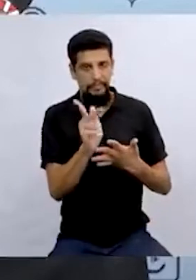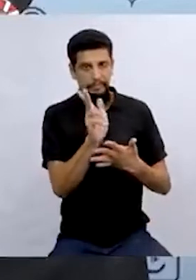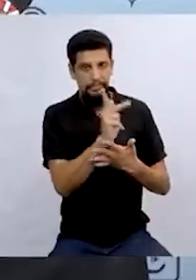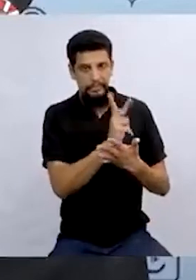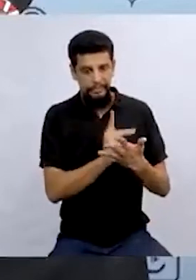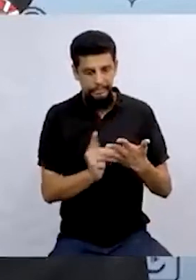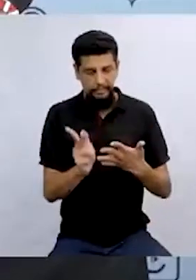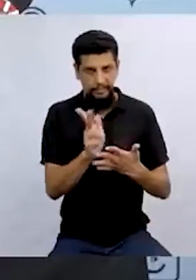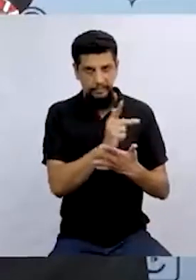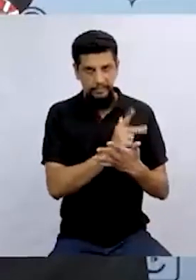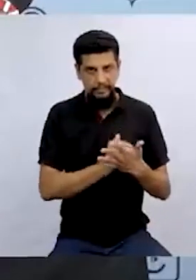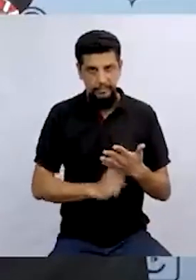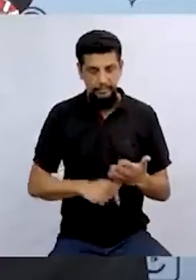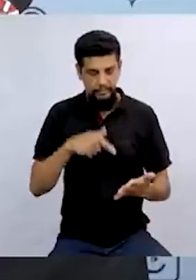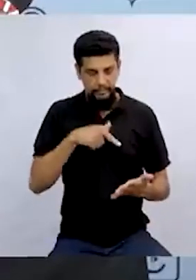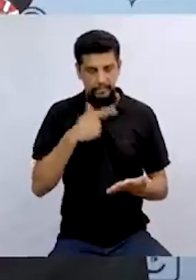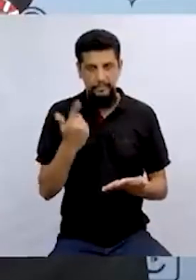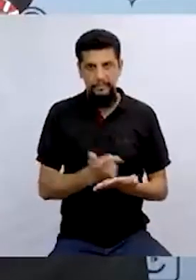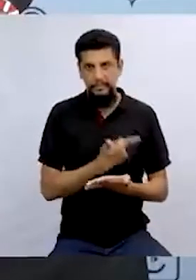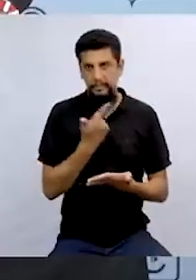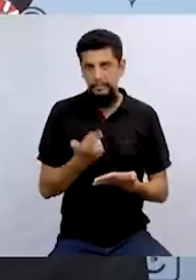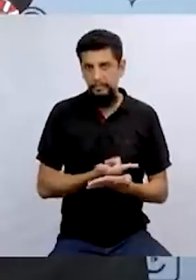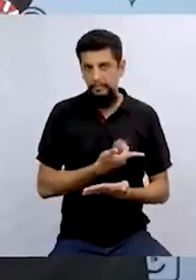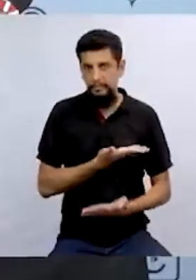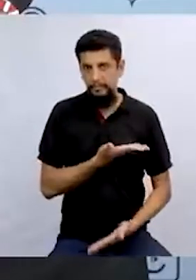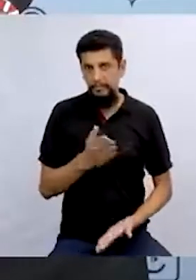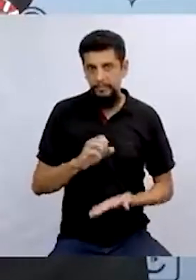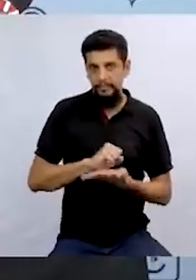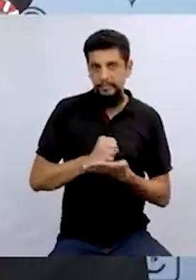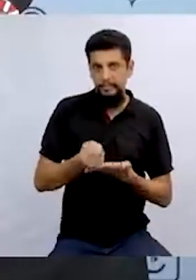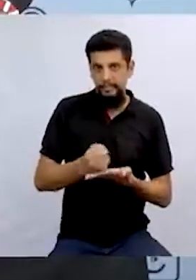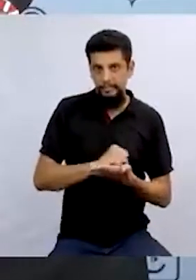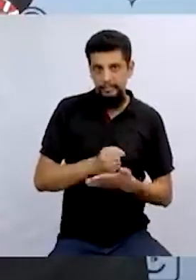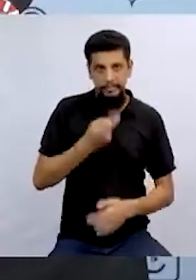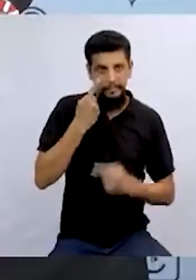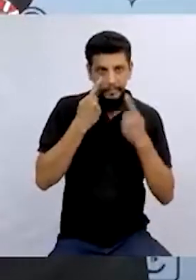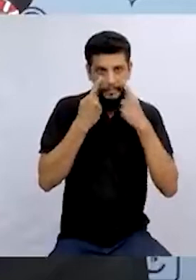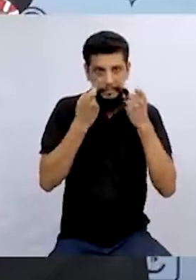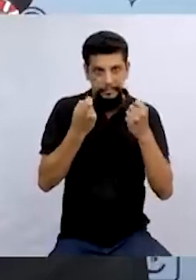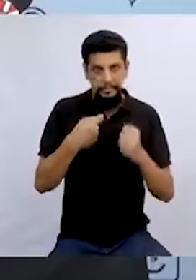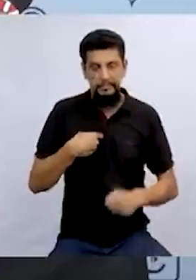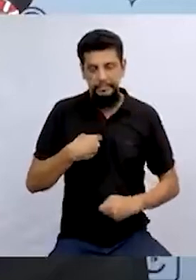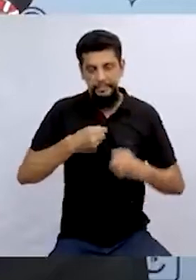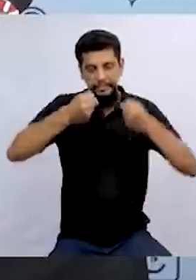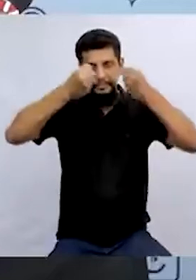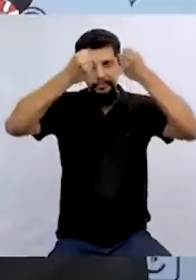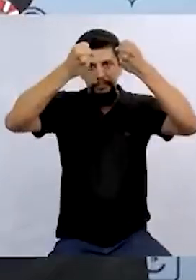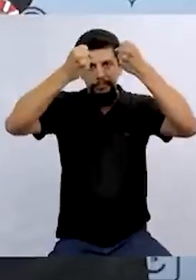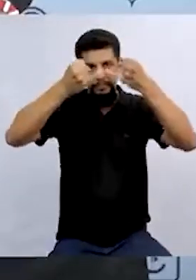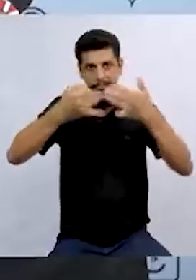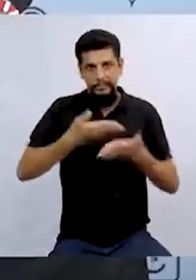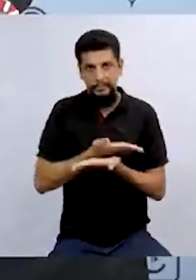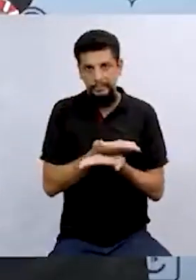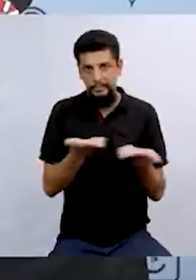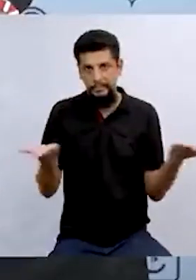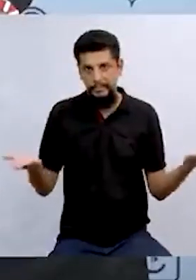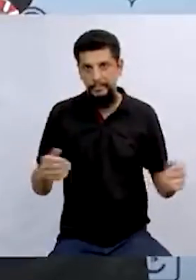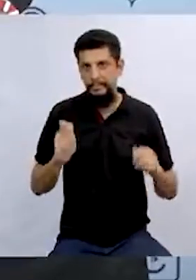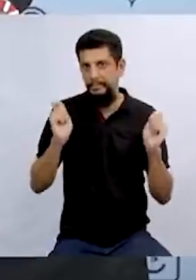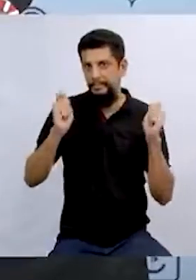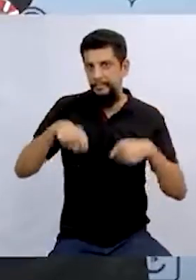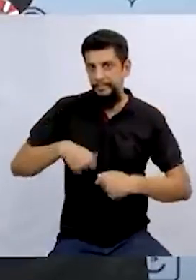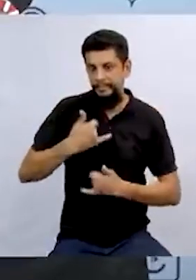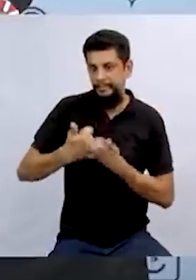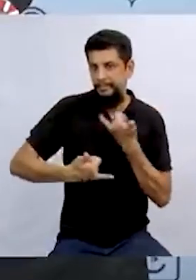ilustrações do livro. E esse jogo é bem interessante. Eu vou te explicar como é que é pra você